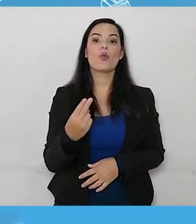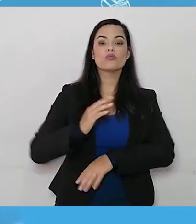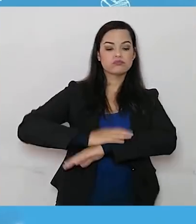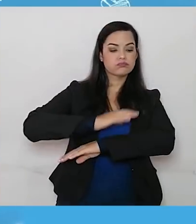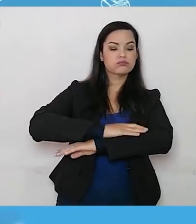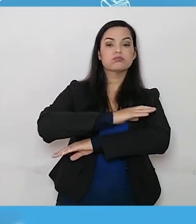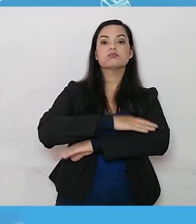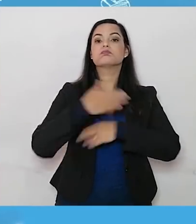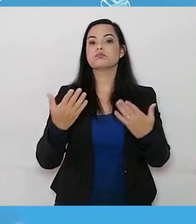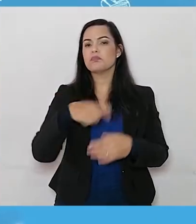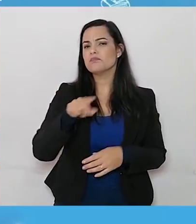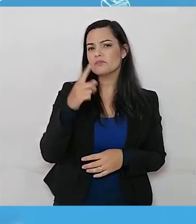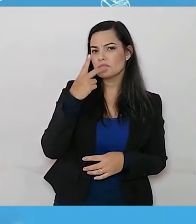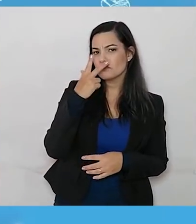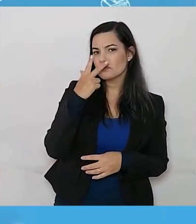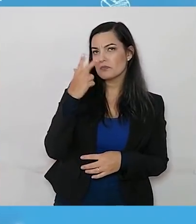Quem vocês acham?